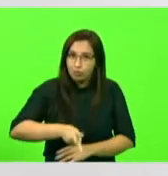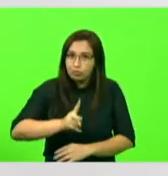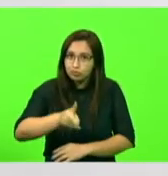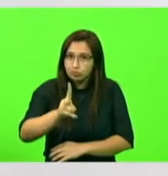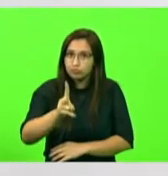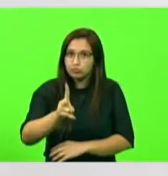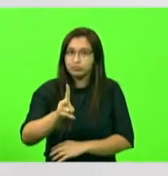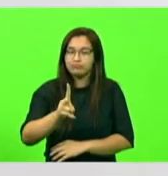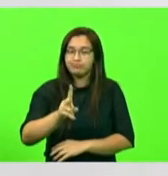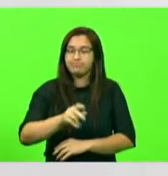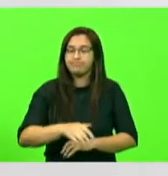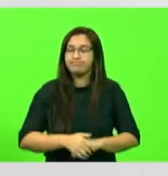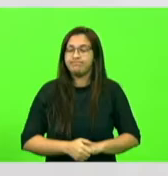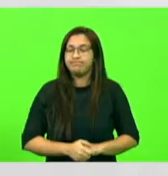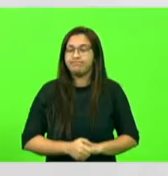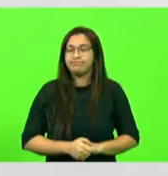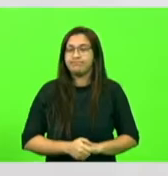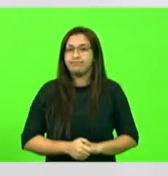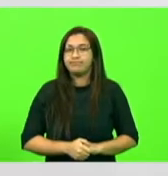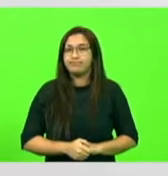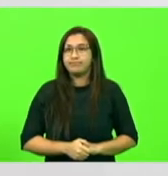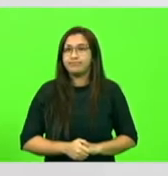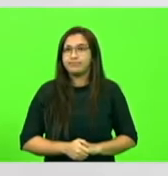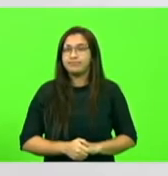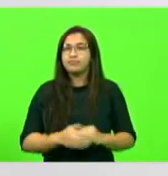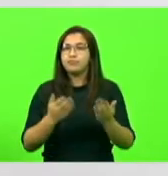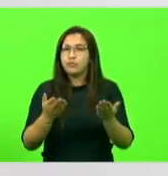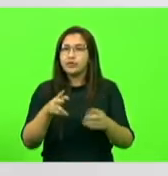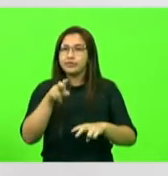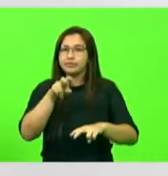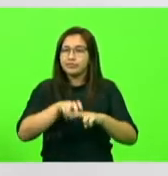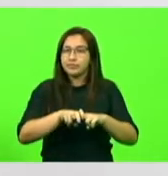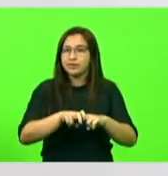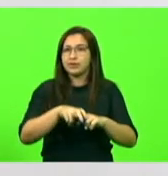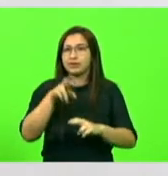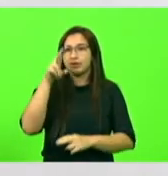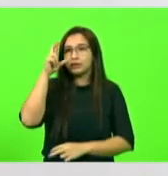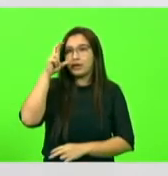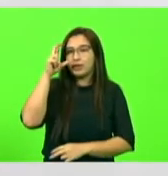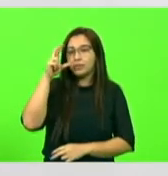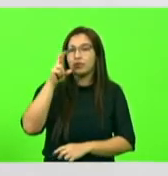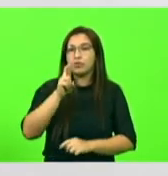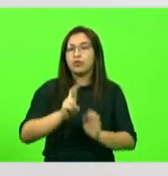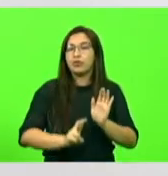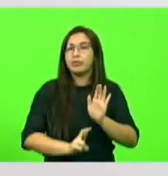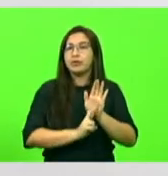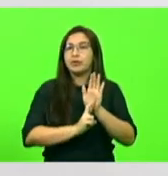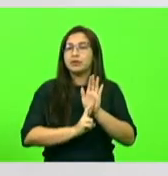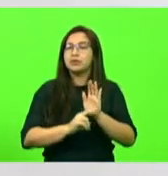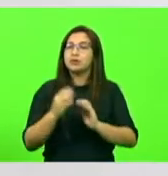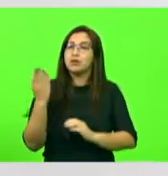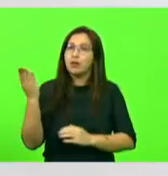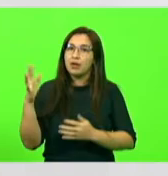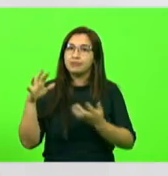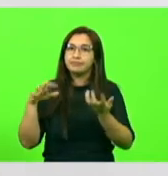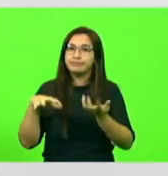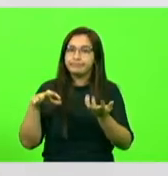deputado Alba, uma excelência que certamente nos representa lá no Congresso Nacional. A obra está andando.